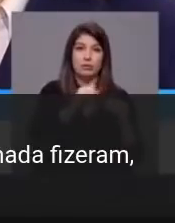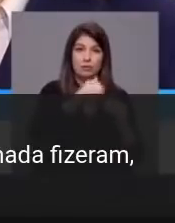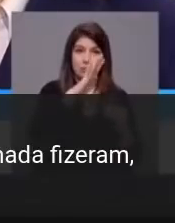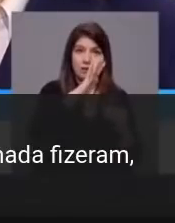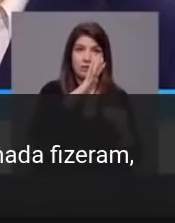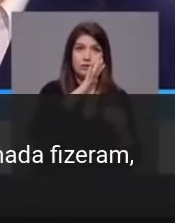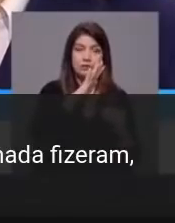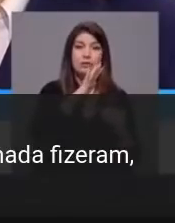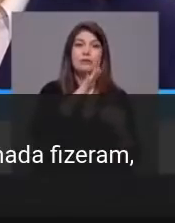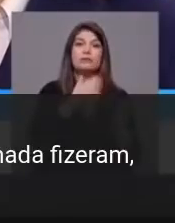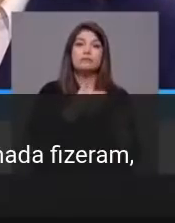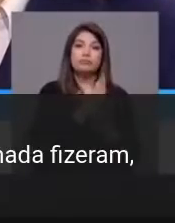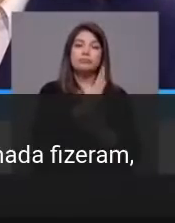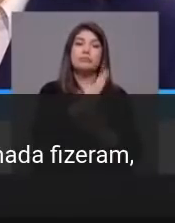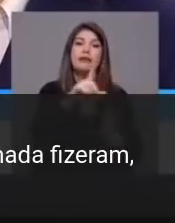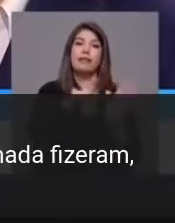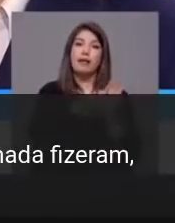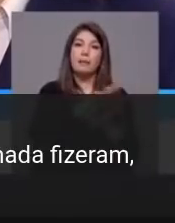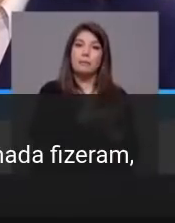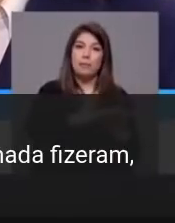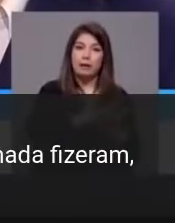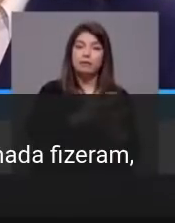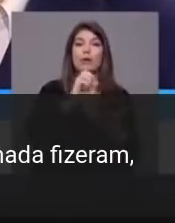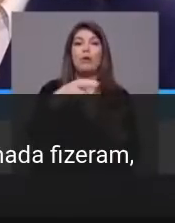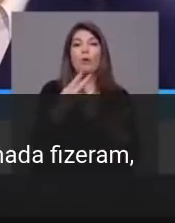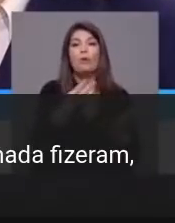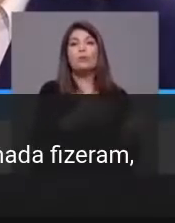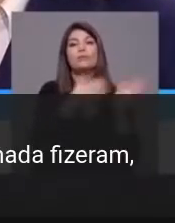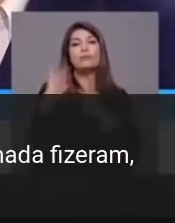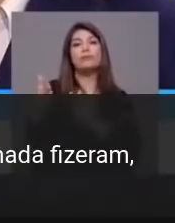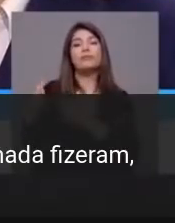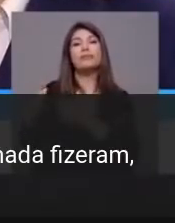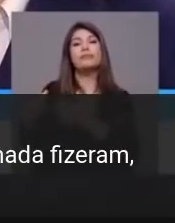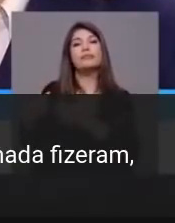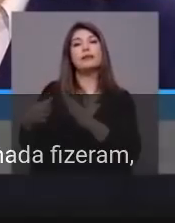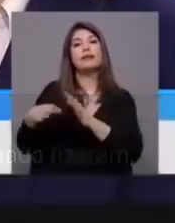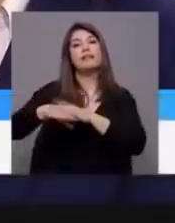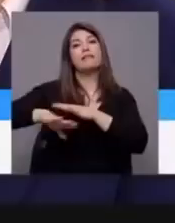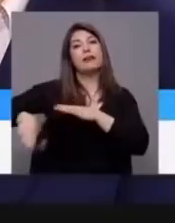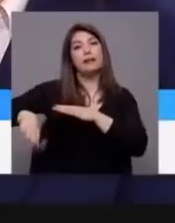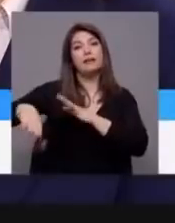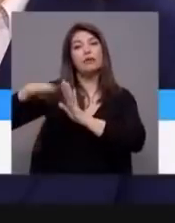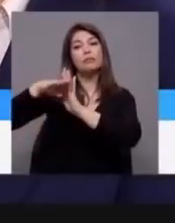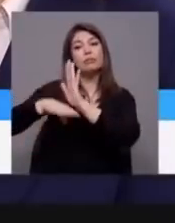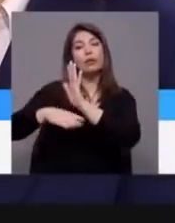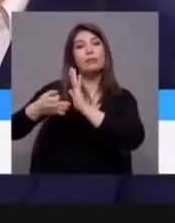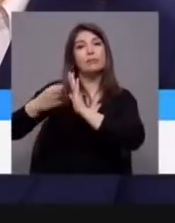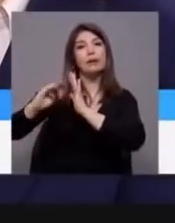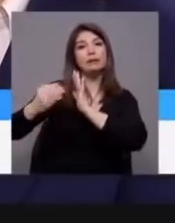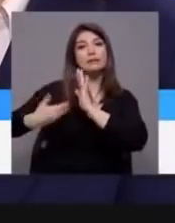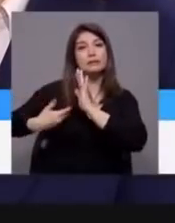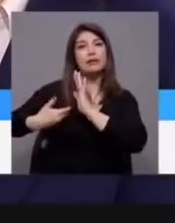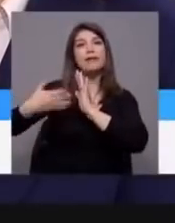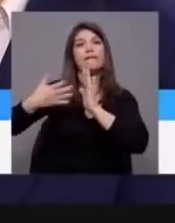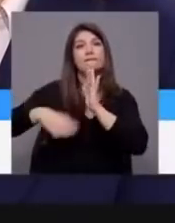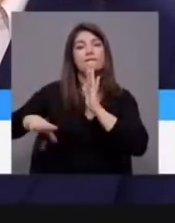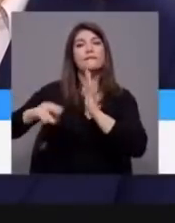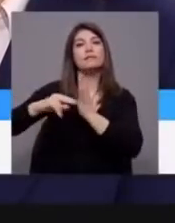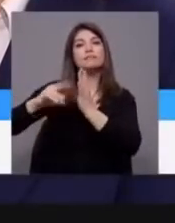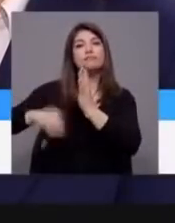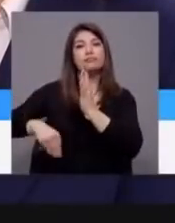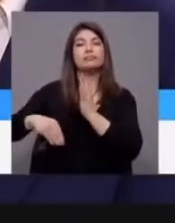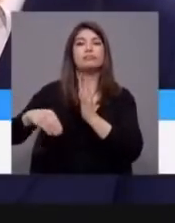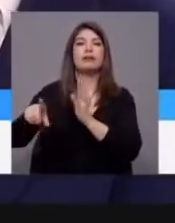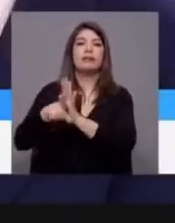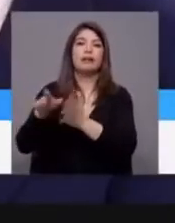Saúde, que aprovámos em conjunto, ou se temos uma maioria de direito liderada pelo PSD, como está no programa do PSD, quer revogar a Lei de Basso de